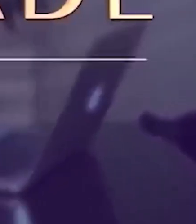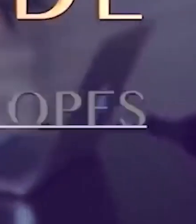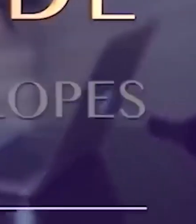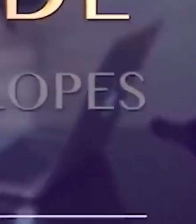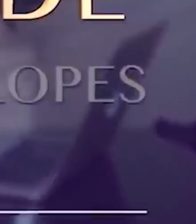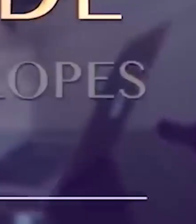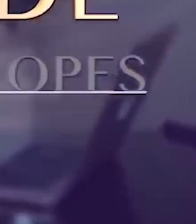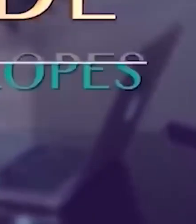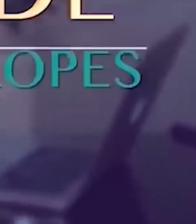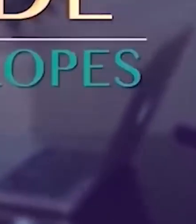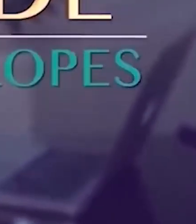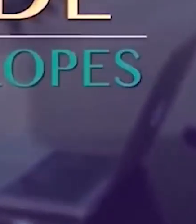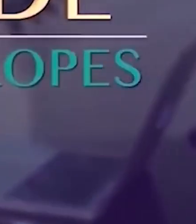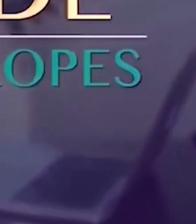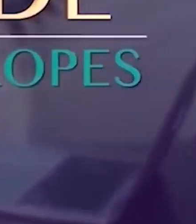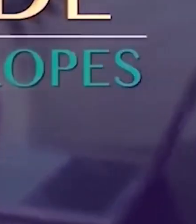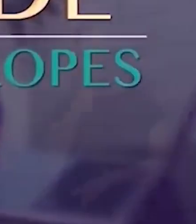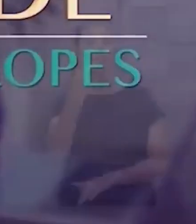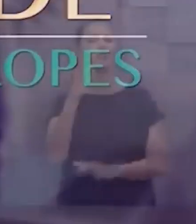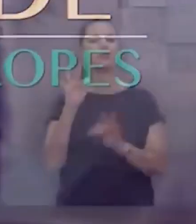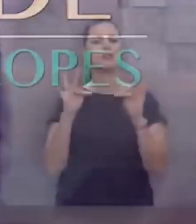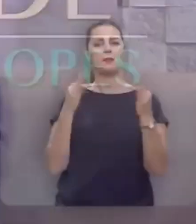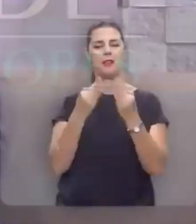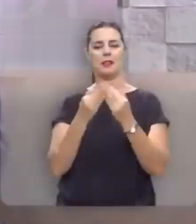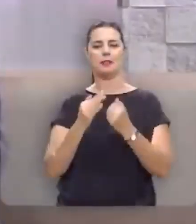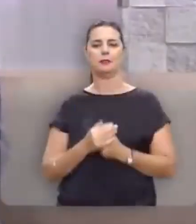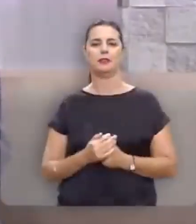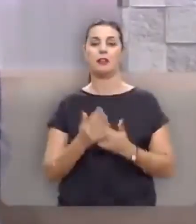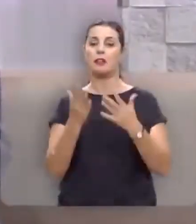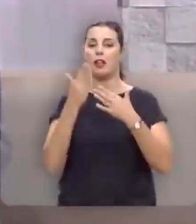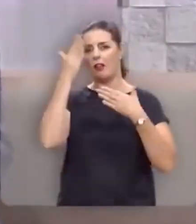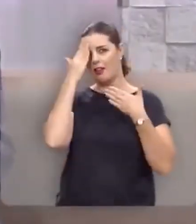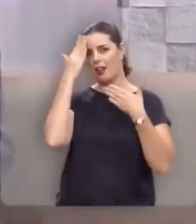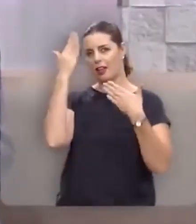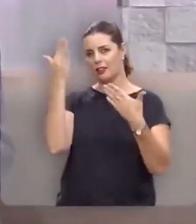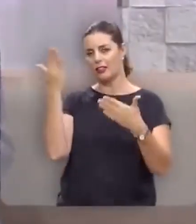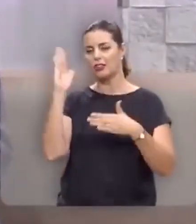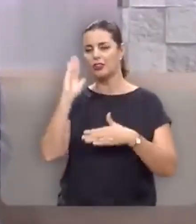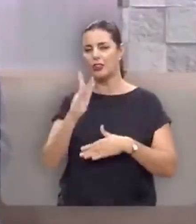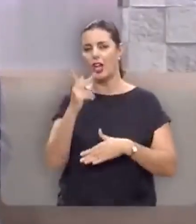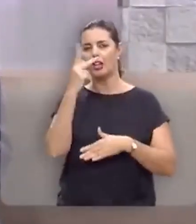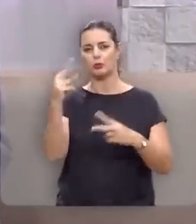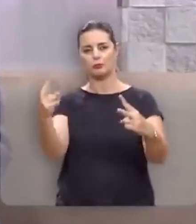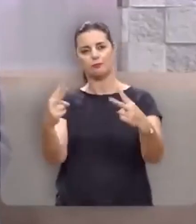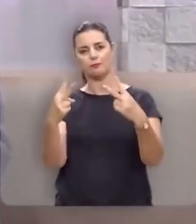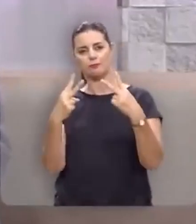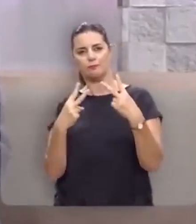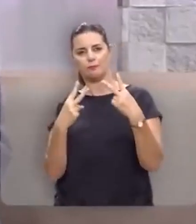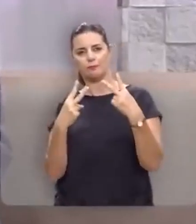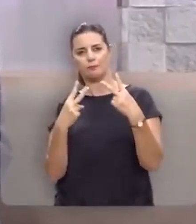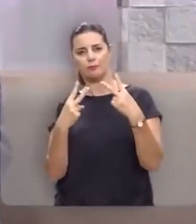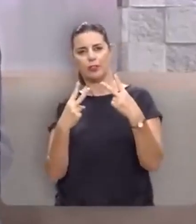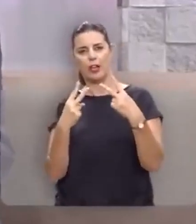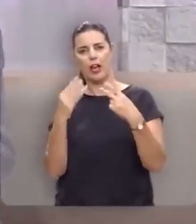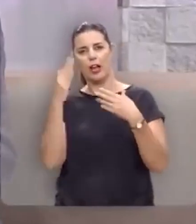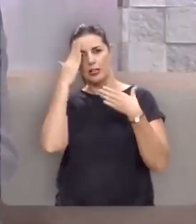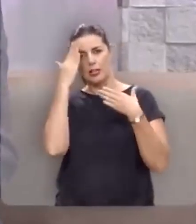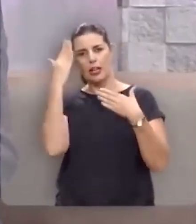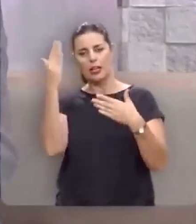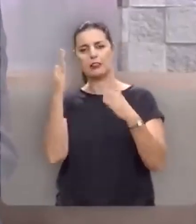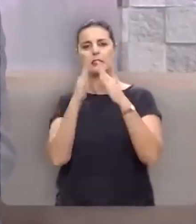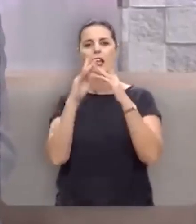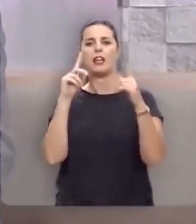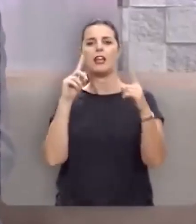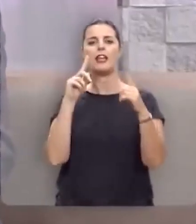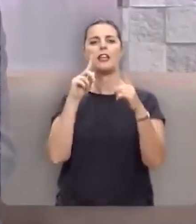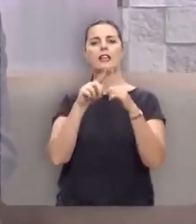Palavra da Verdade, com Hernandes Dias Lopes Quero agradecer desde já a sua audiência, agradecer às